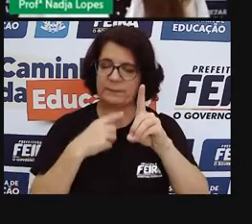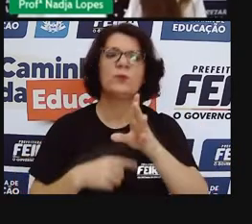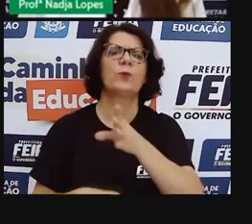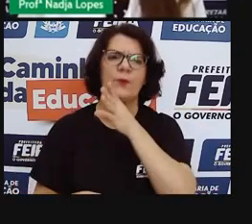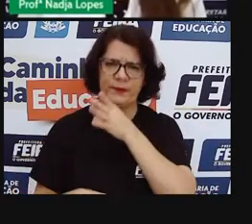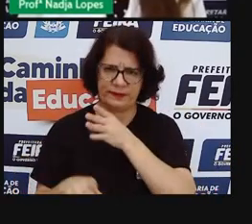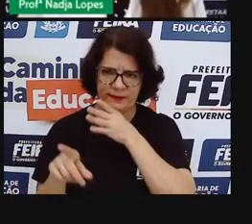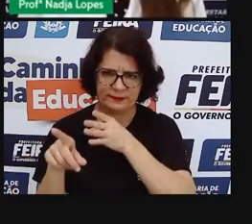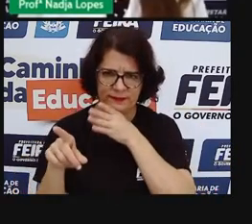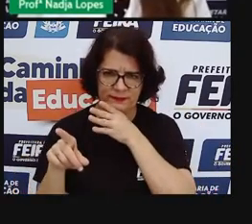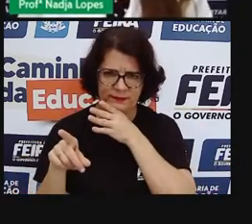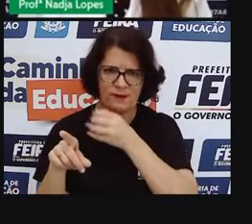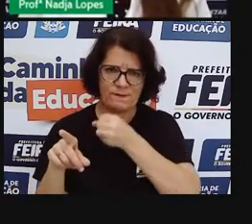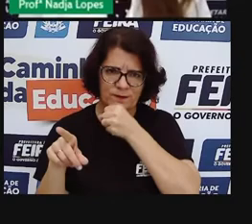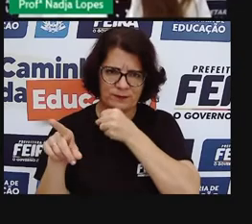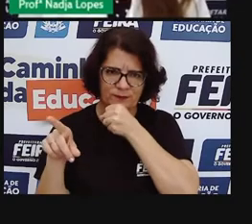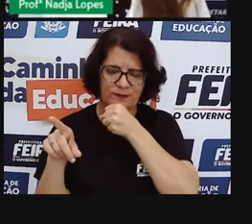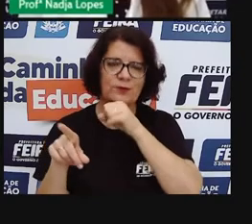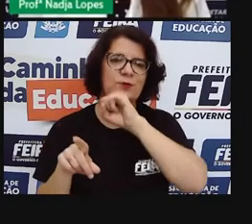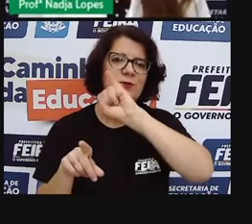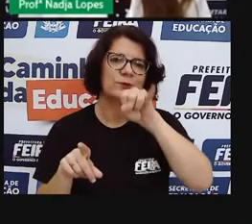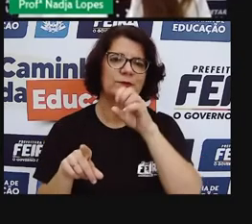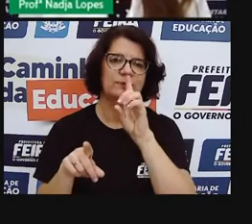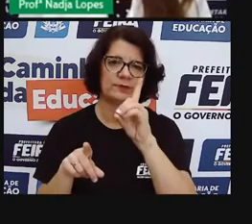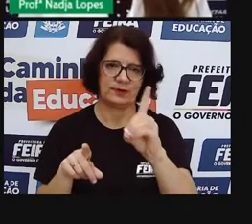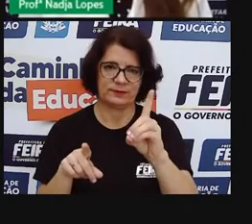conhece, é muito difícil não conhecer.